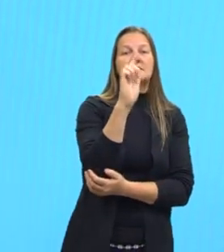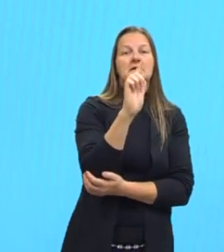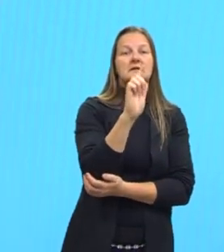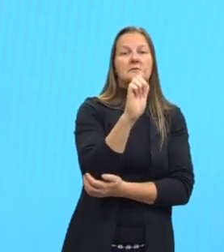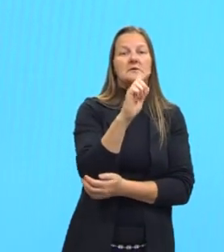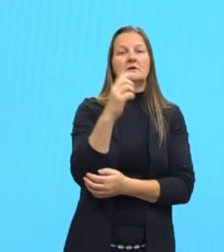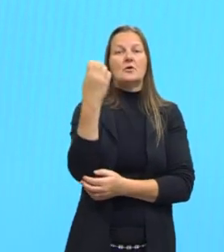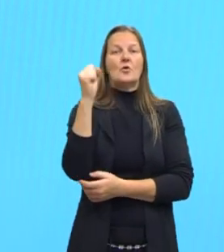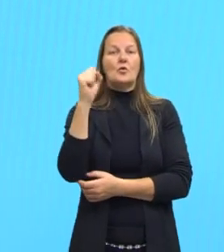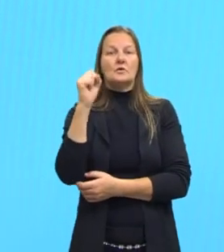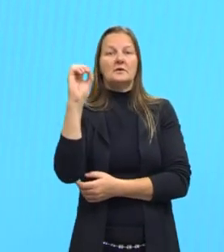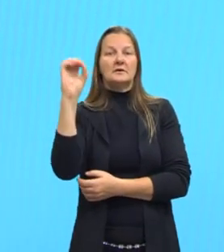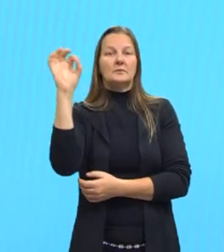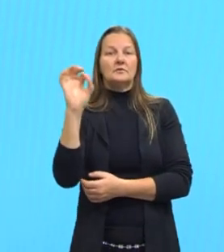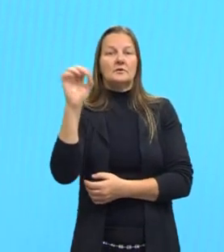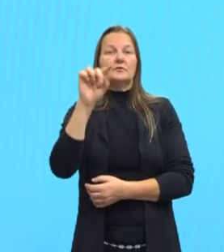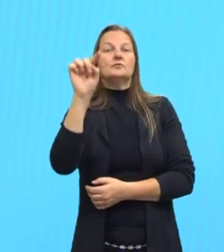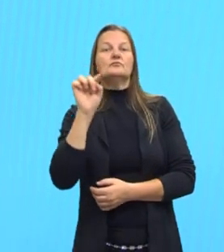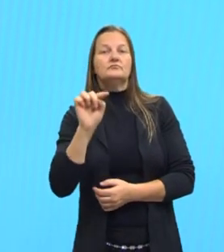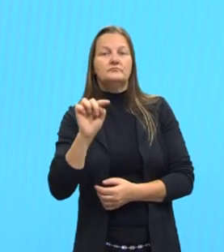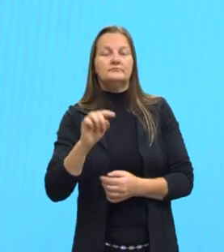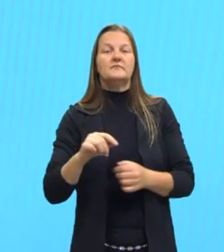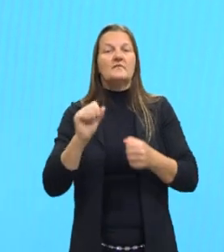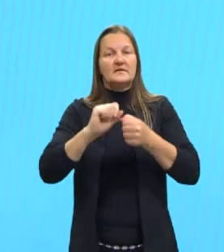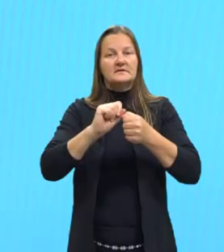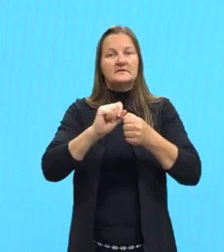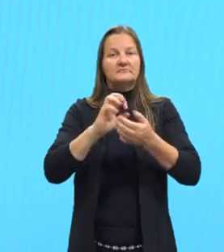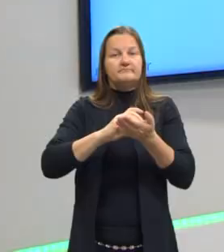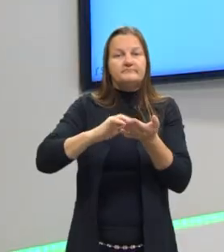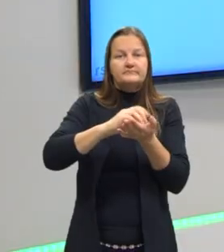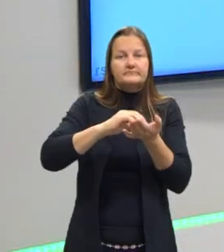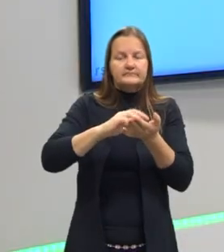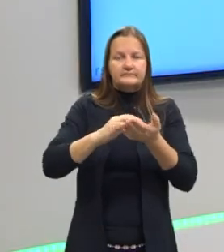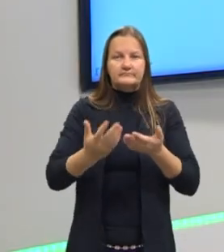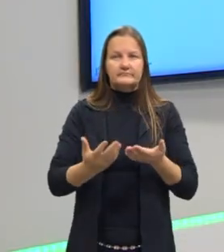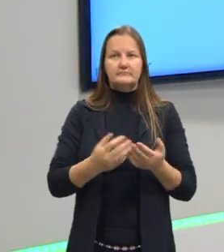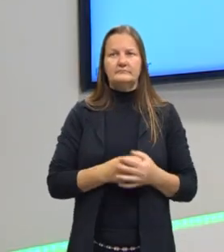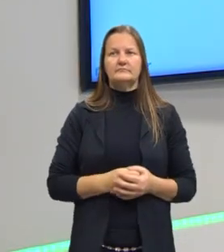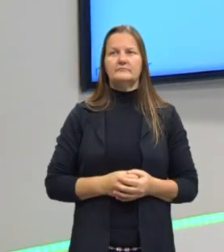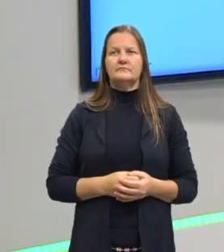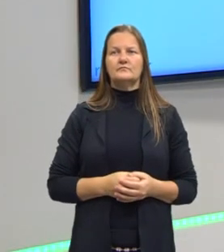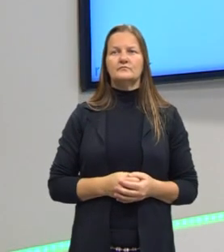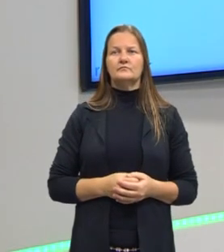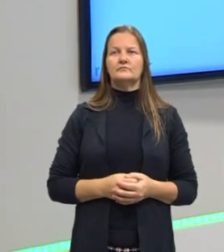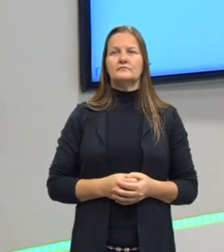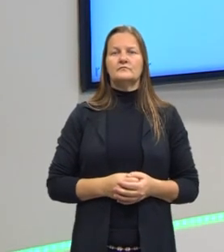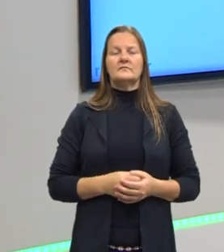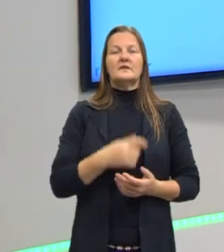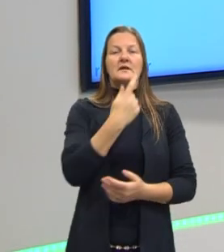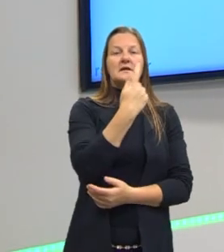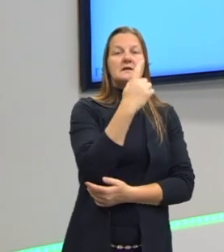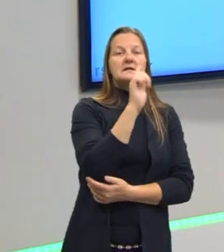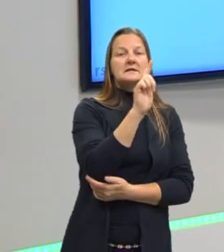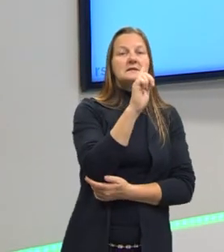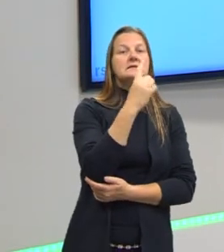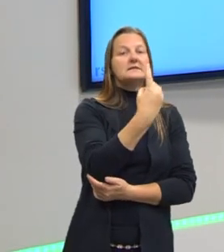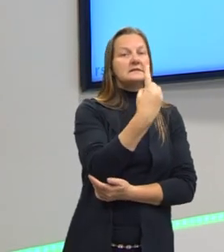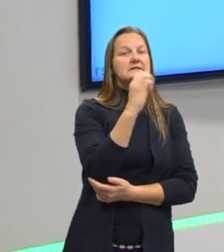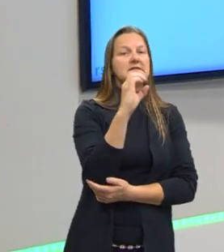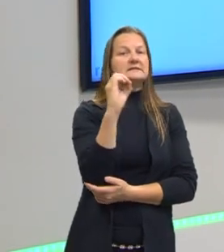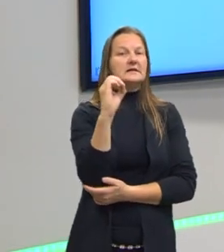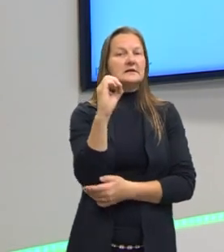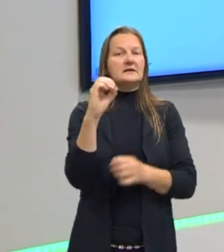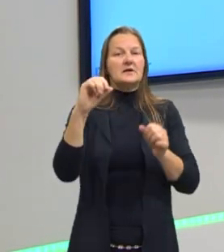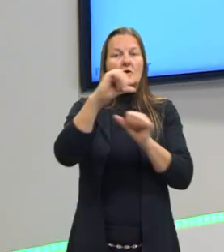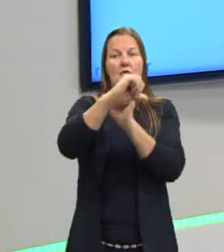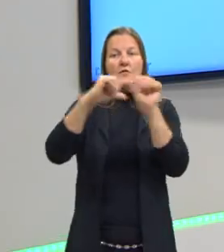80%, eu vou produzir... Aí, eu consigo fazer o cálculo. Em 100 gramas de glicose, eu formo 50 de etanol, nas